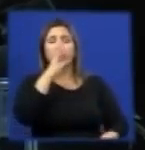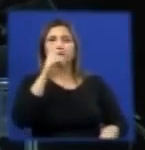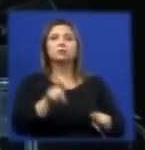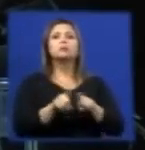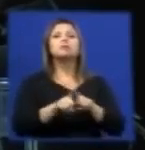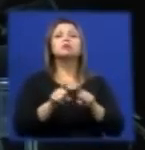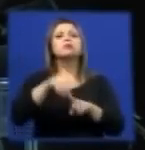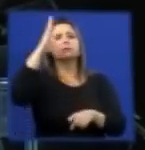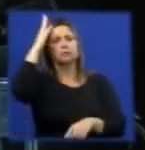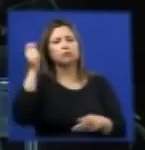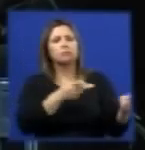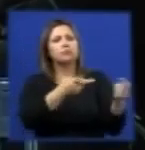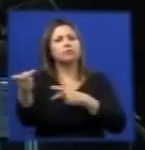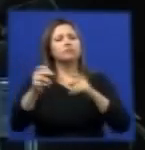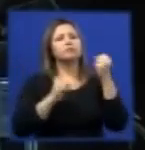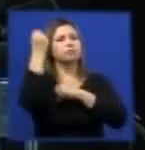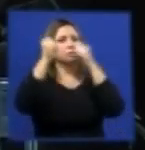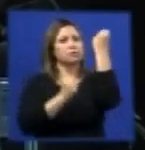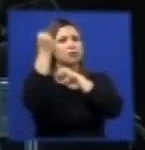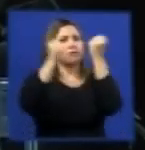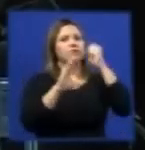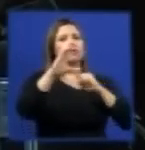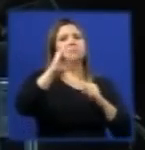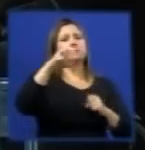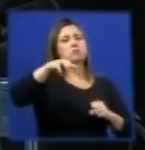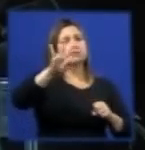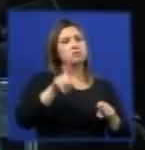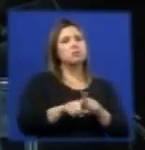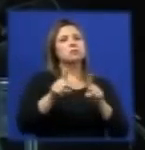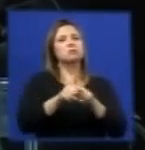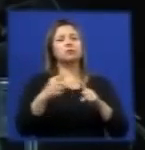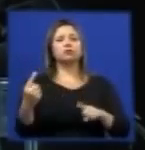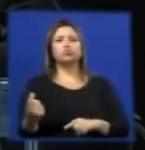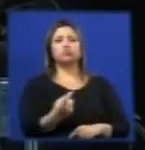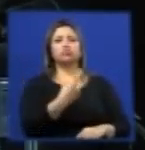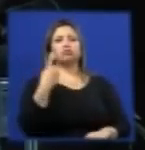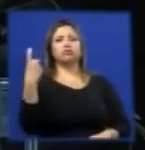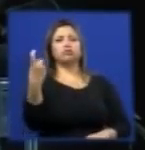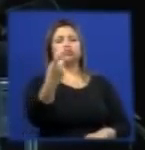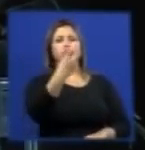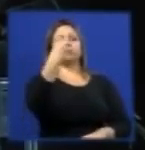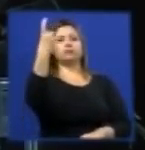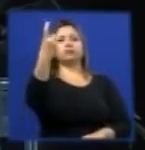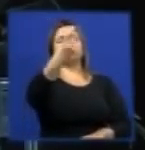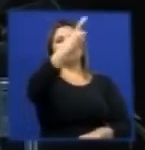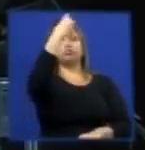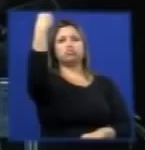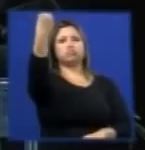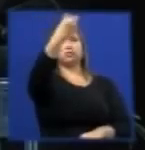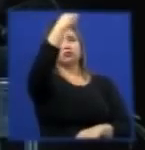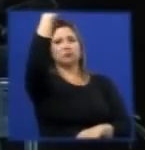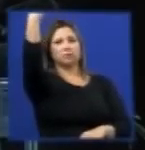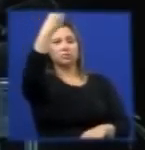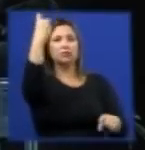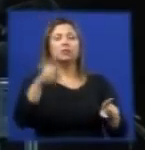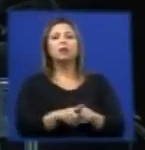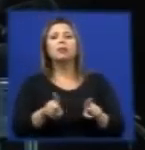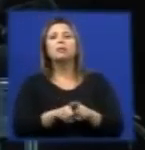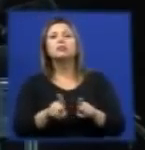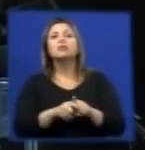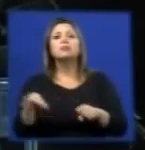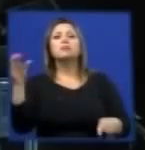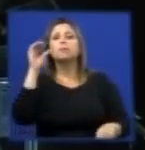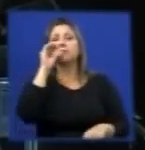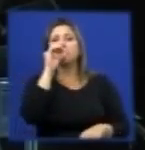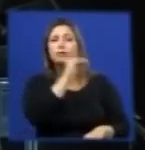de cimento, sabe que esse é um forno rotatório, horizontal, com uma certa inclinação, e que, pelo seu processo, permite um alto